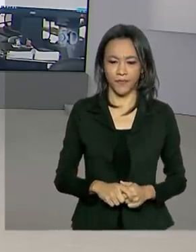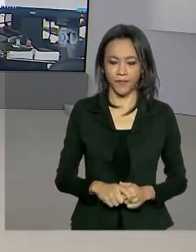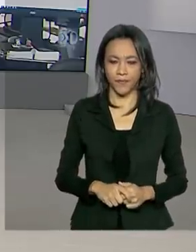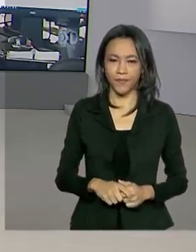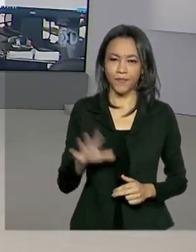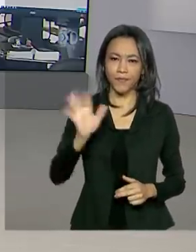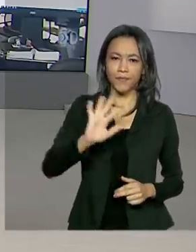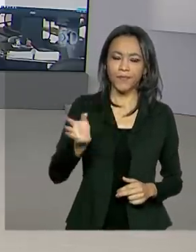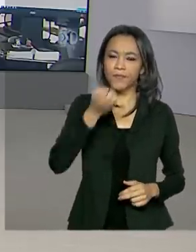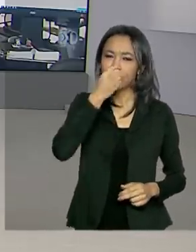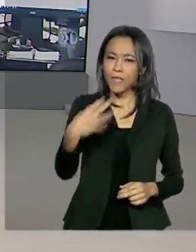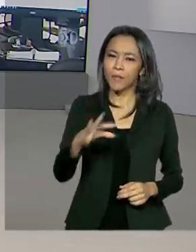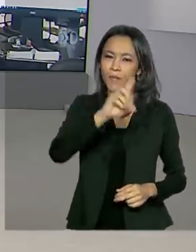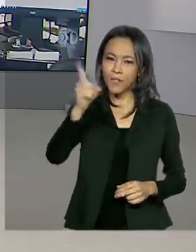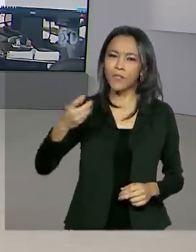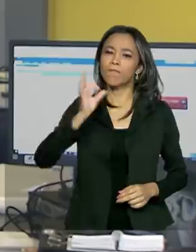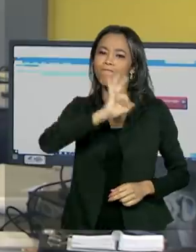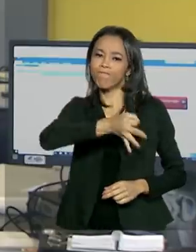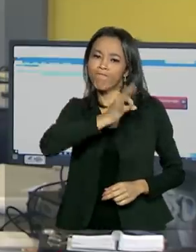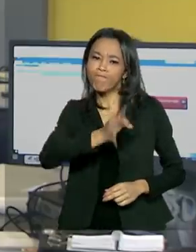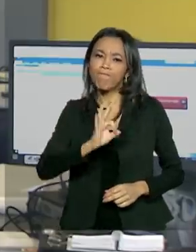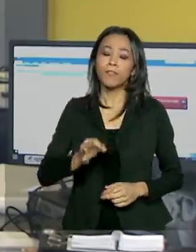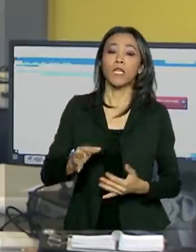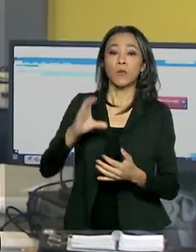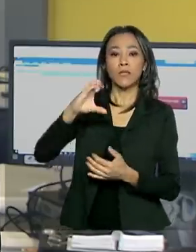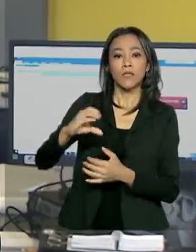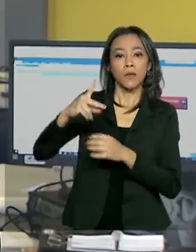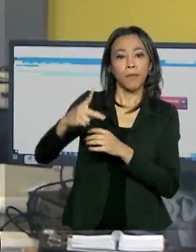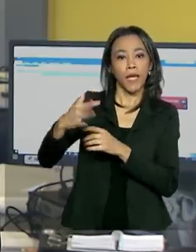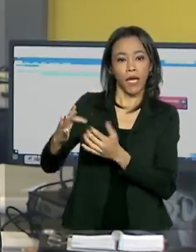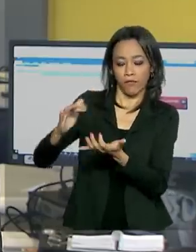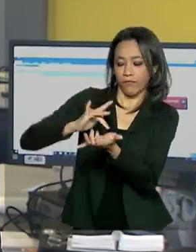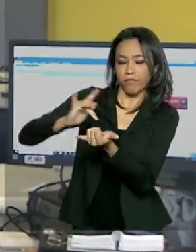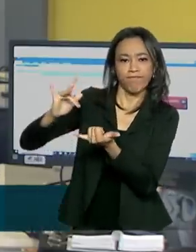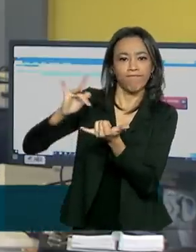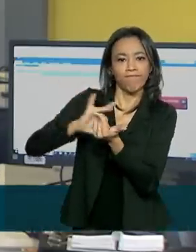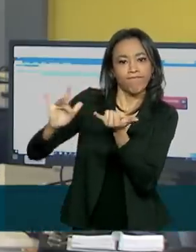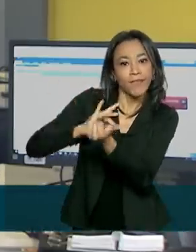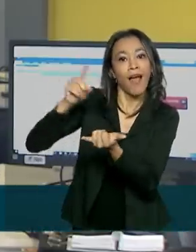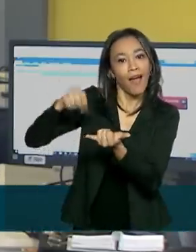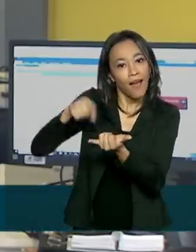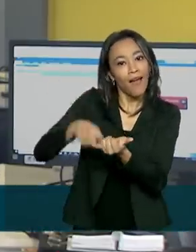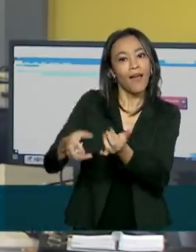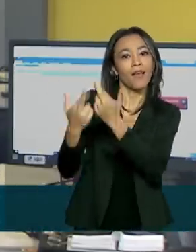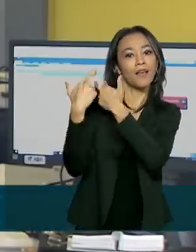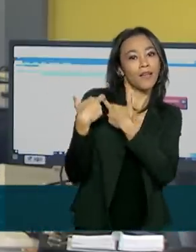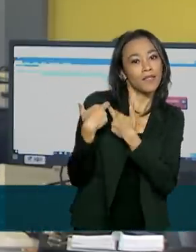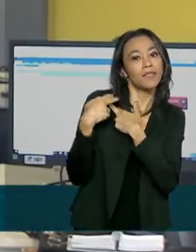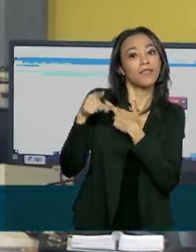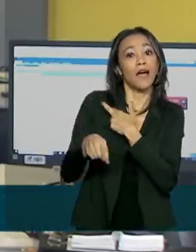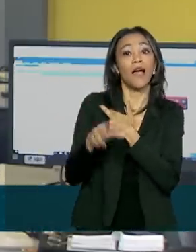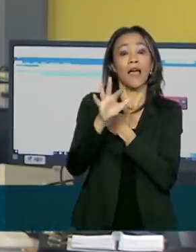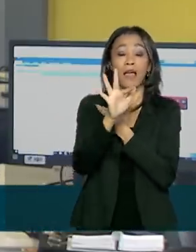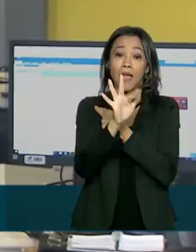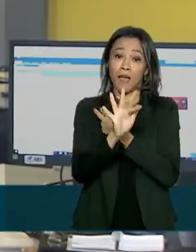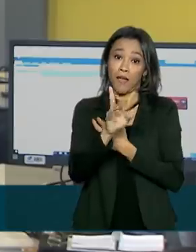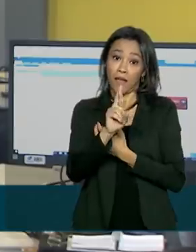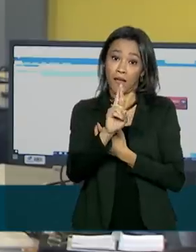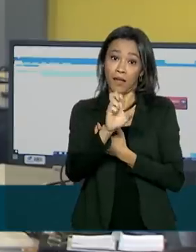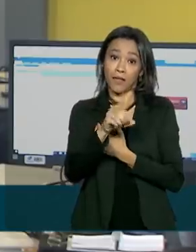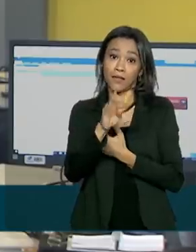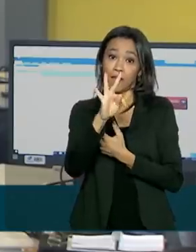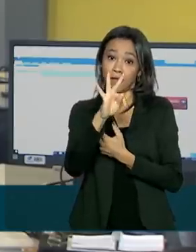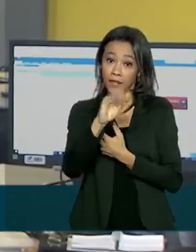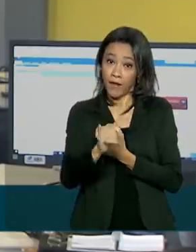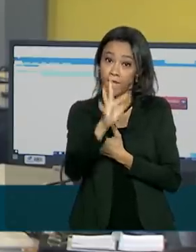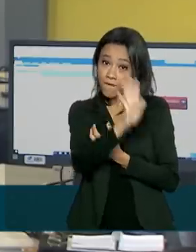Olá, Renata. Bom dia. É isso mesmo. O CPF Digital é o lançamento da Receita Federal e do Serviço Federal de Processamento de Dados. O aplicativo está disponível